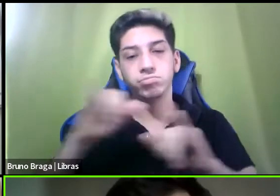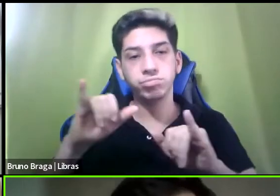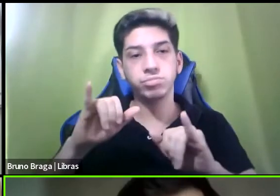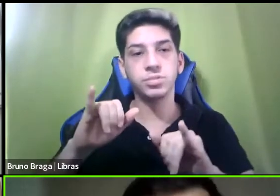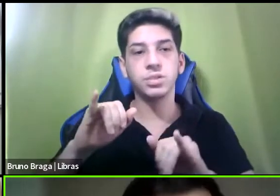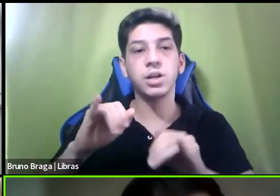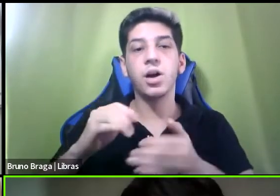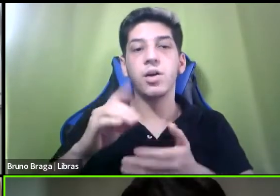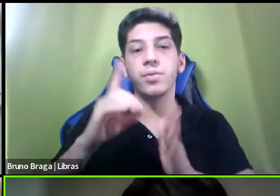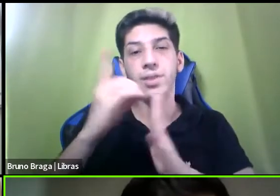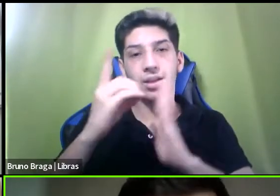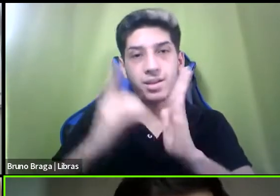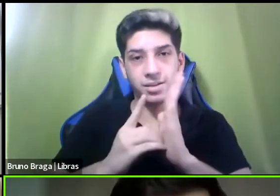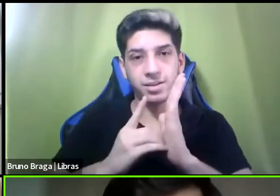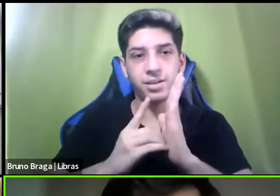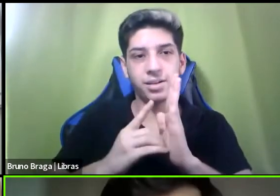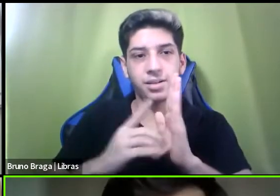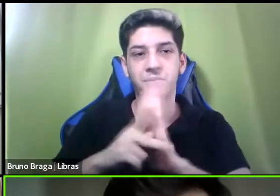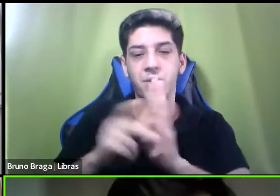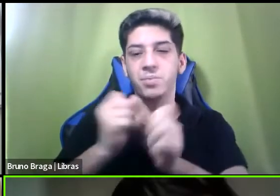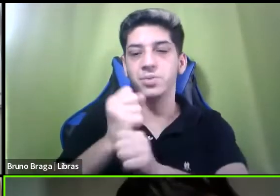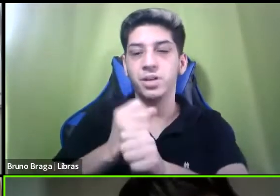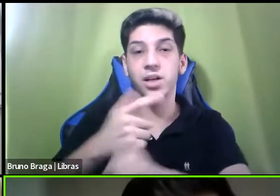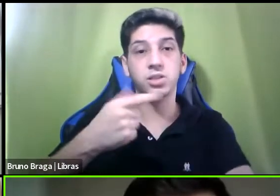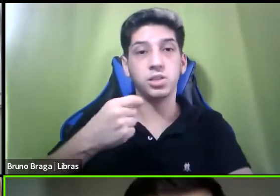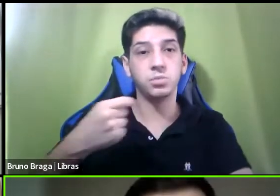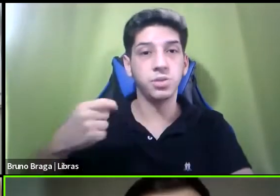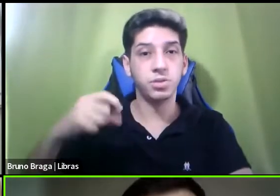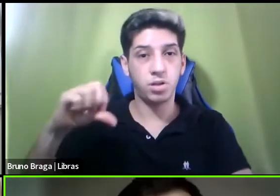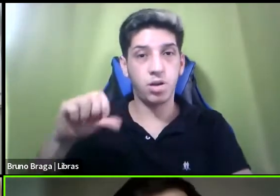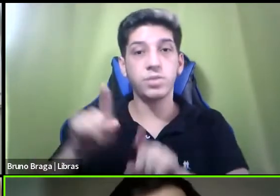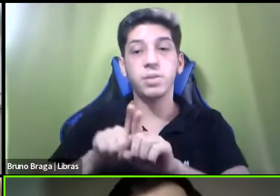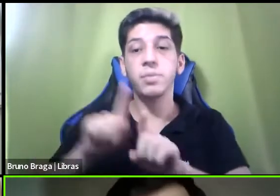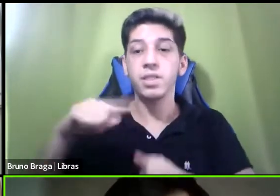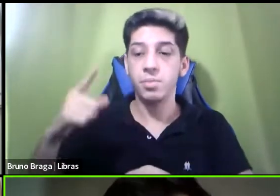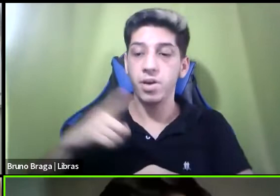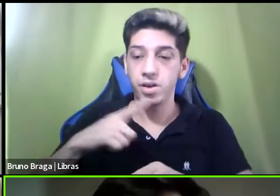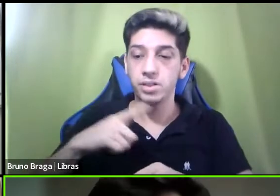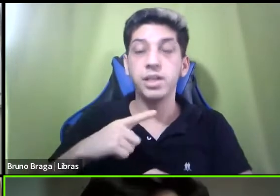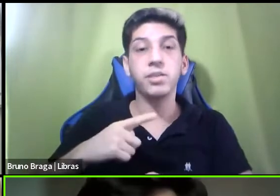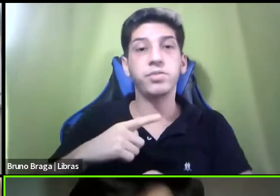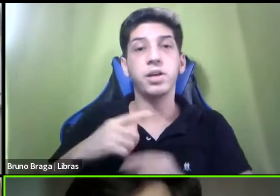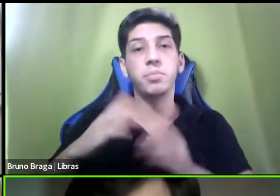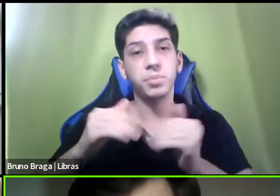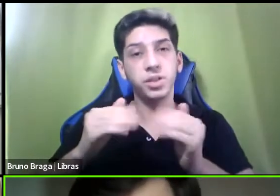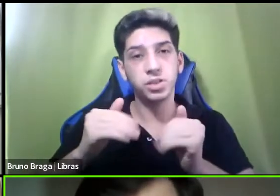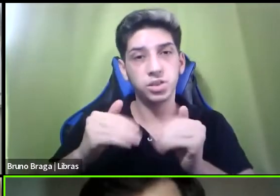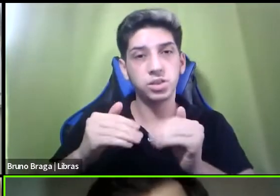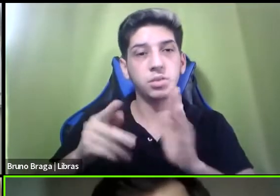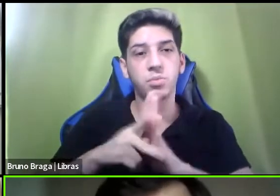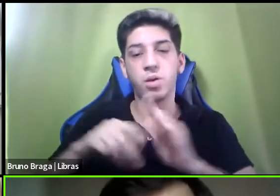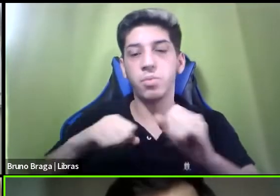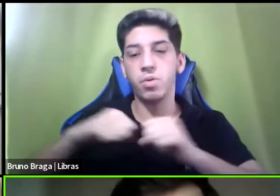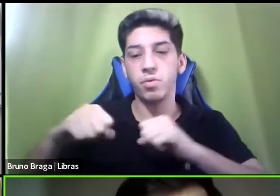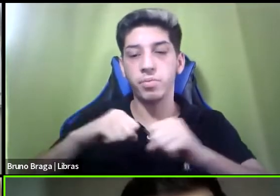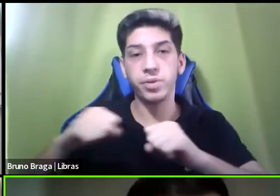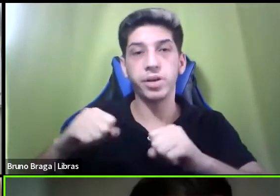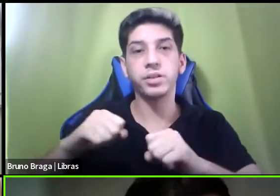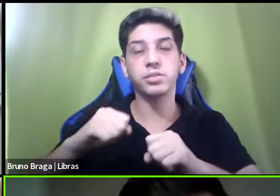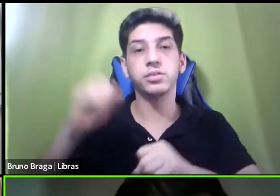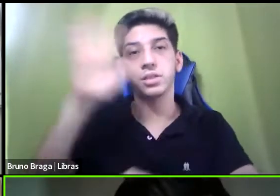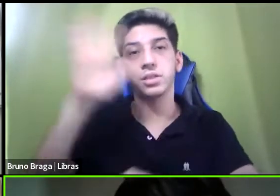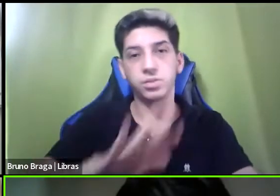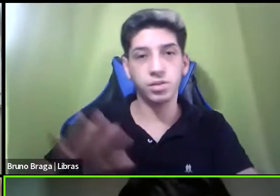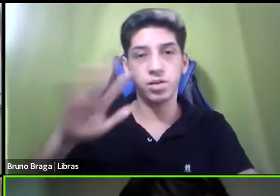2009 e também depois de muitas pressões e cobranças do próprio movimento nacional da população em situação de